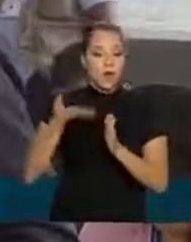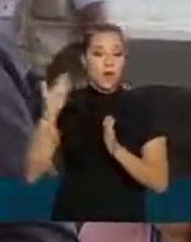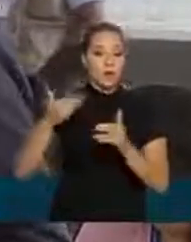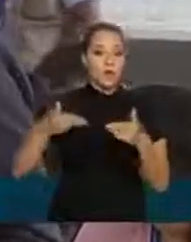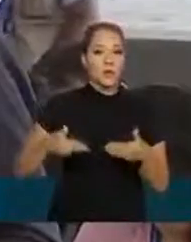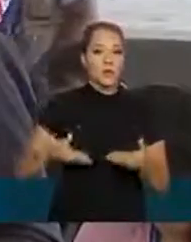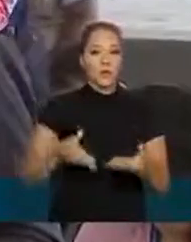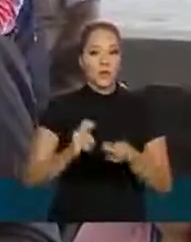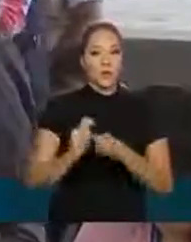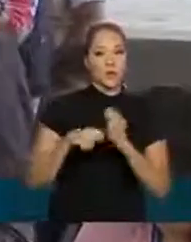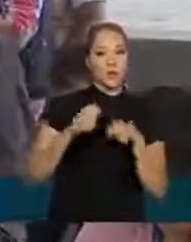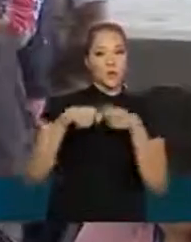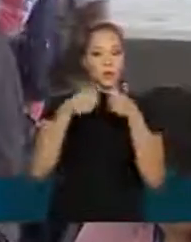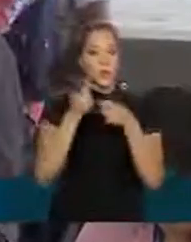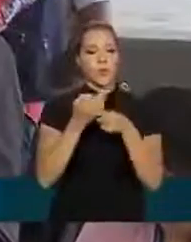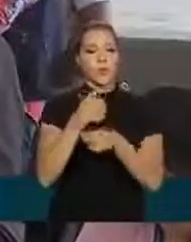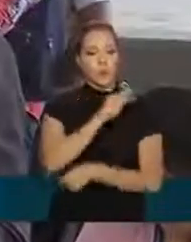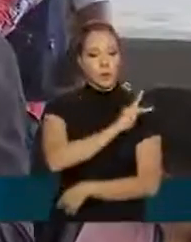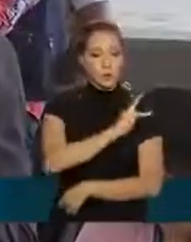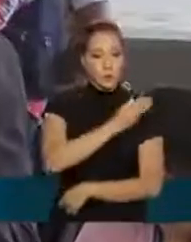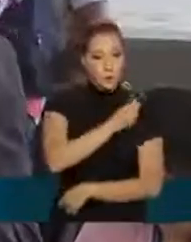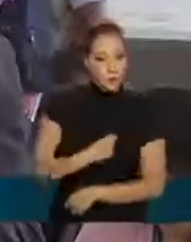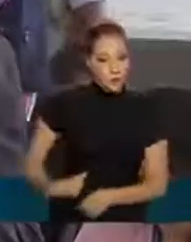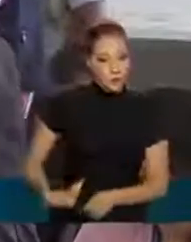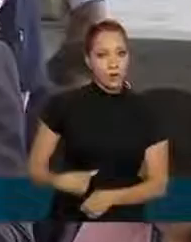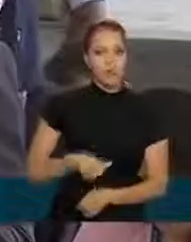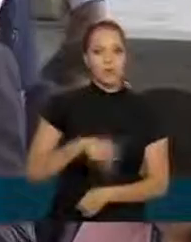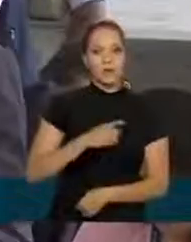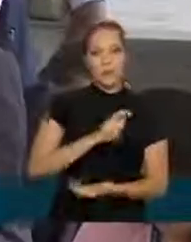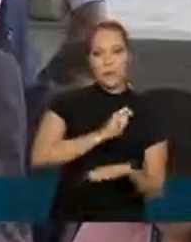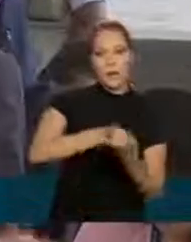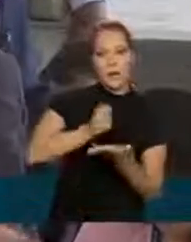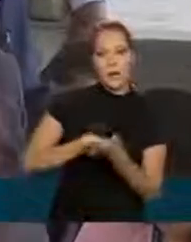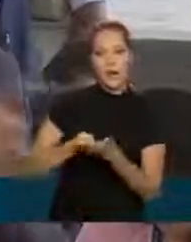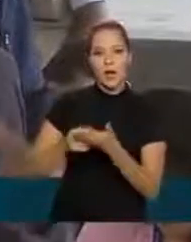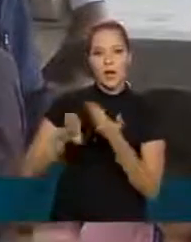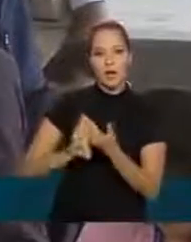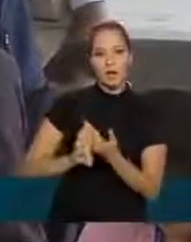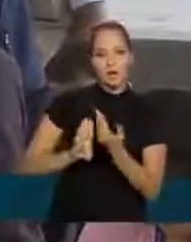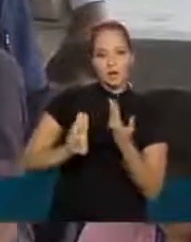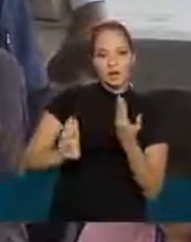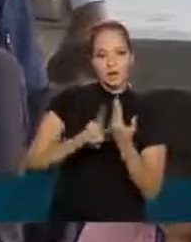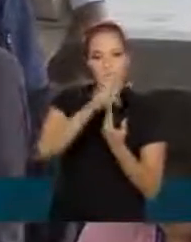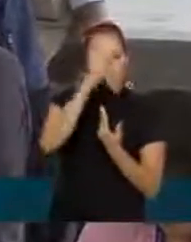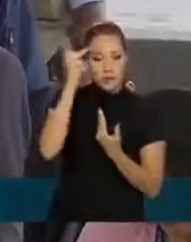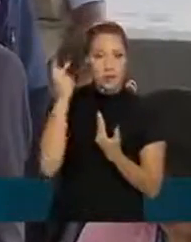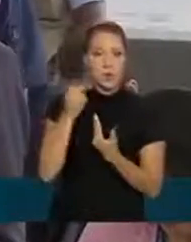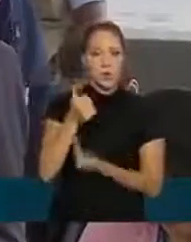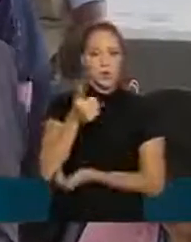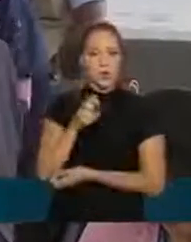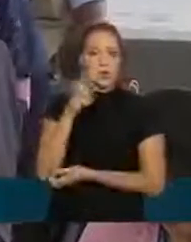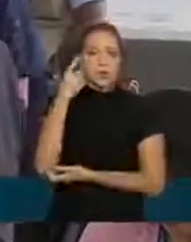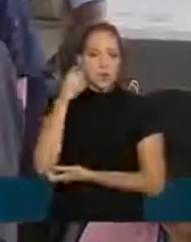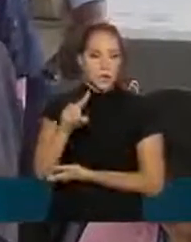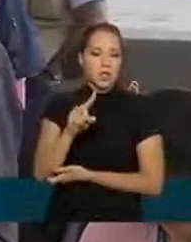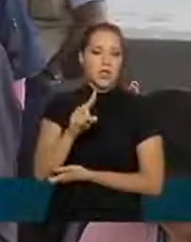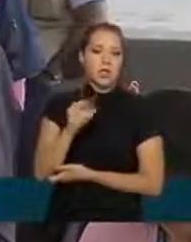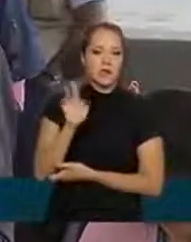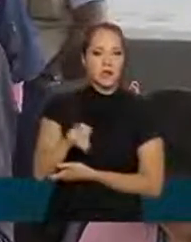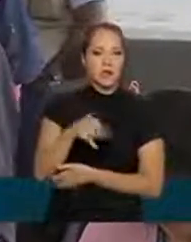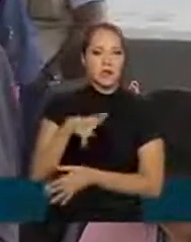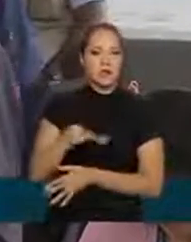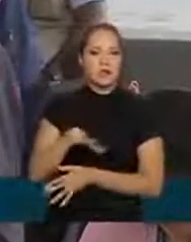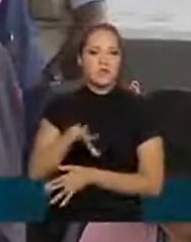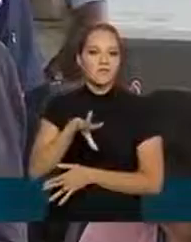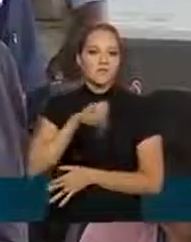Economia de que o governo iria arcar com pagamento do afastamento daquele funcionário por 15 dias que esteja diagnosticado